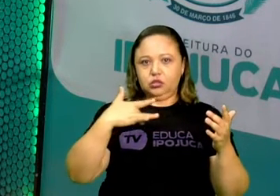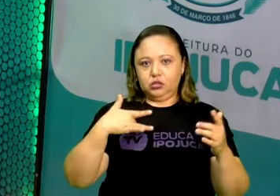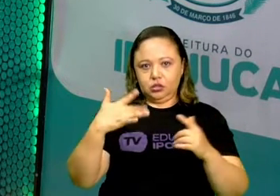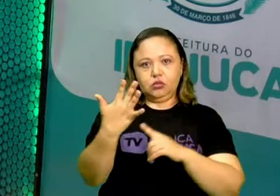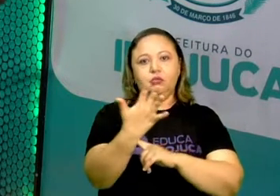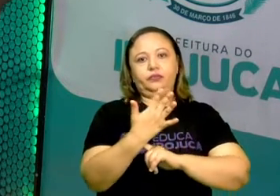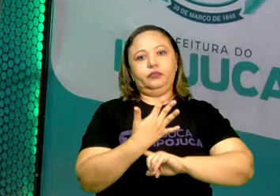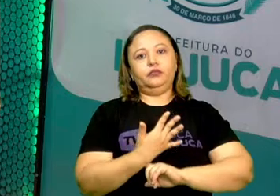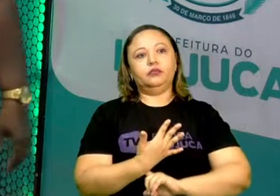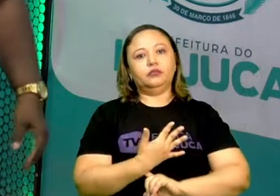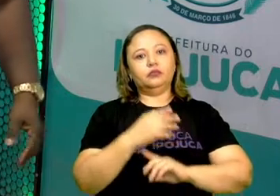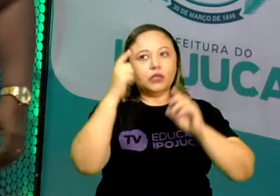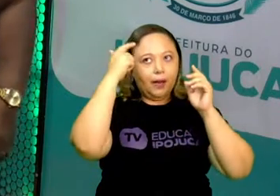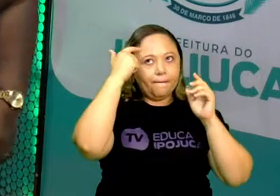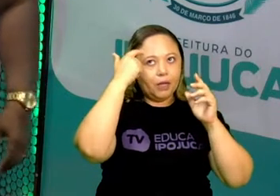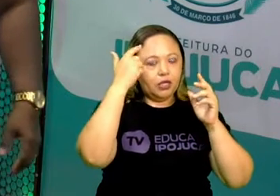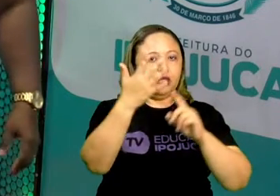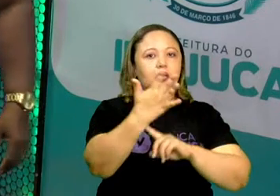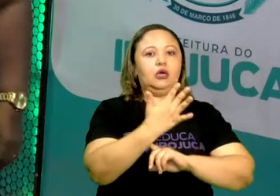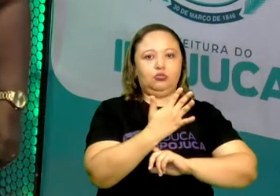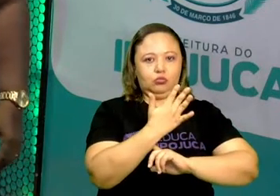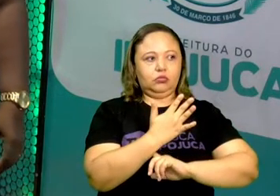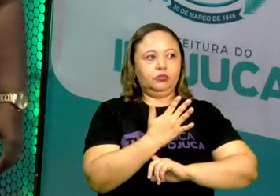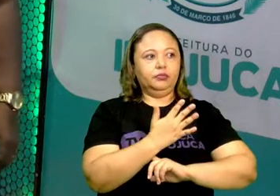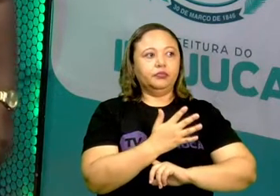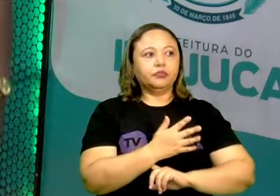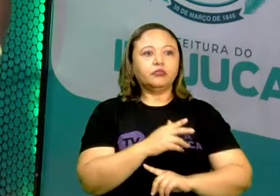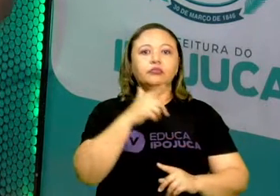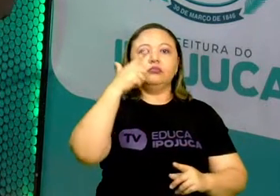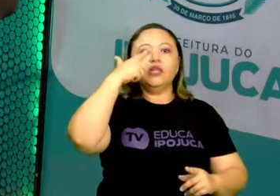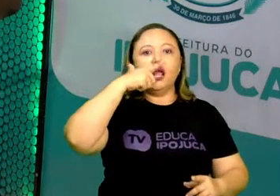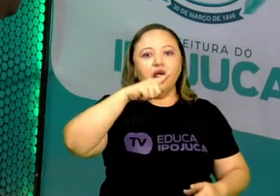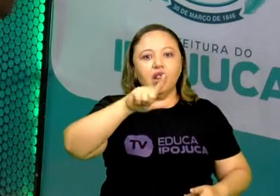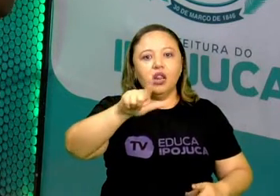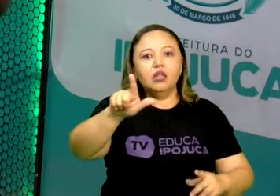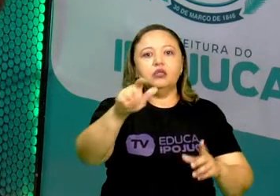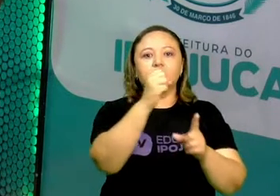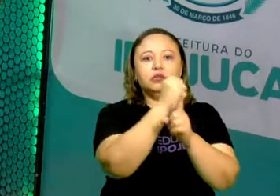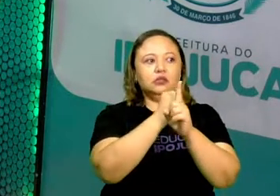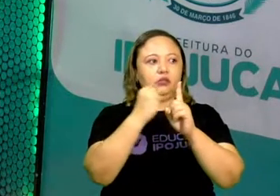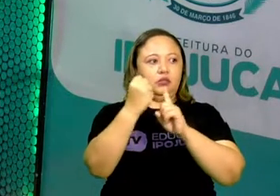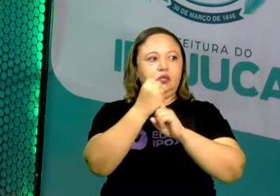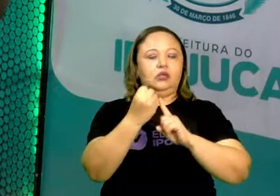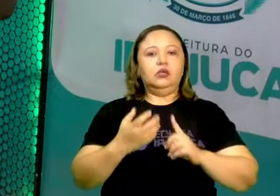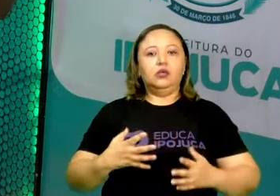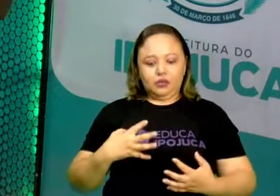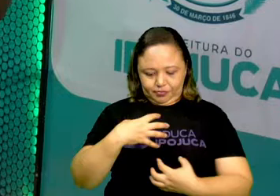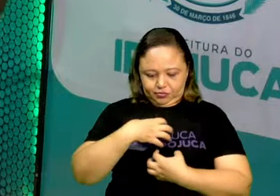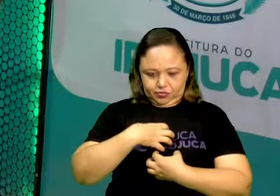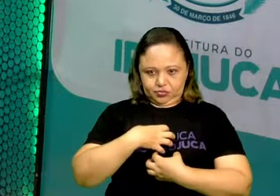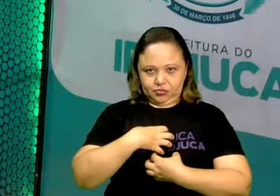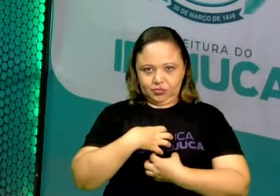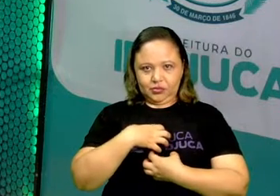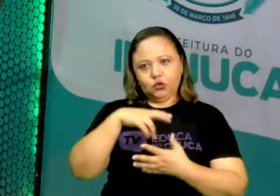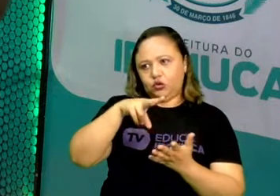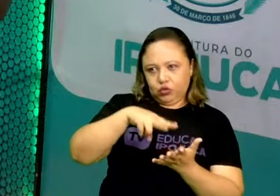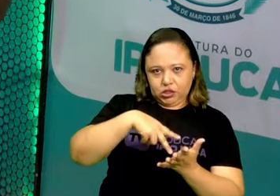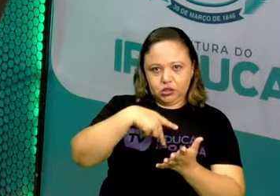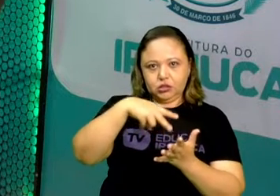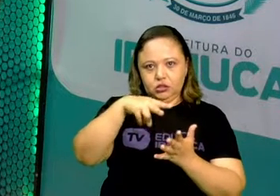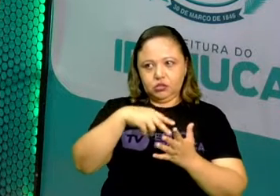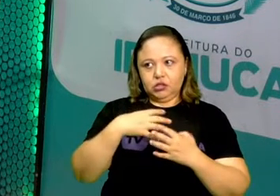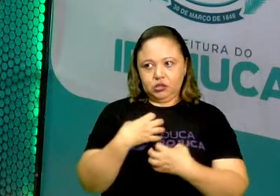mente. Então, ela é uma linguagem social, porque através dela nós transmitimos,